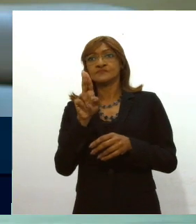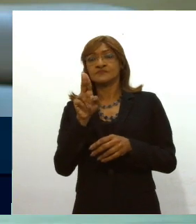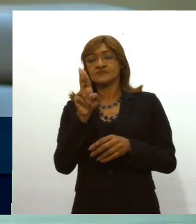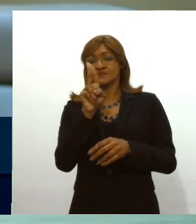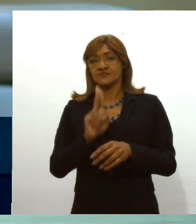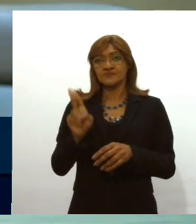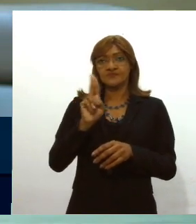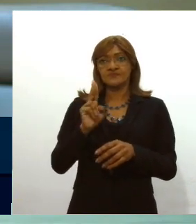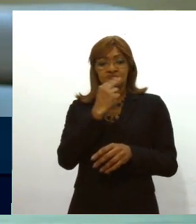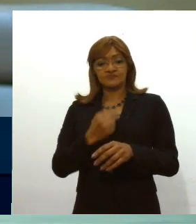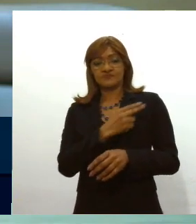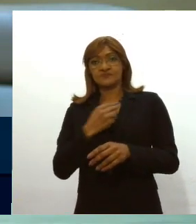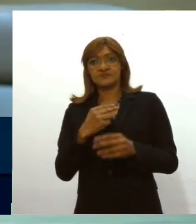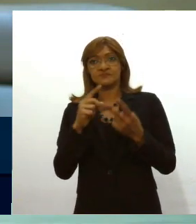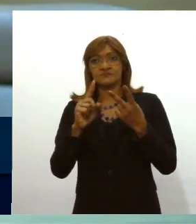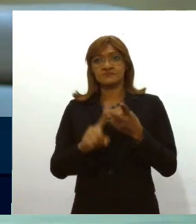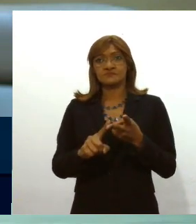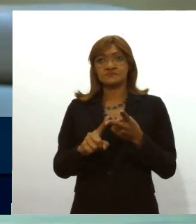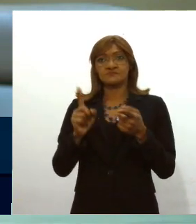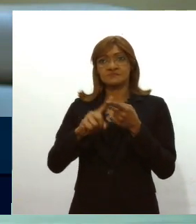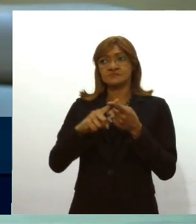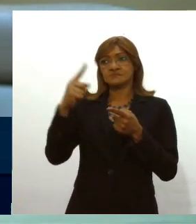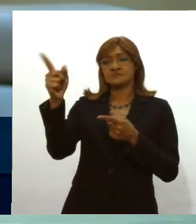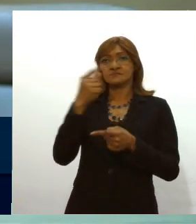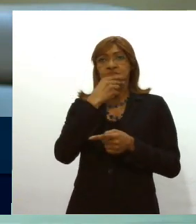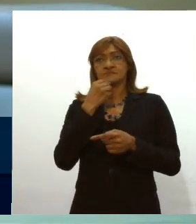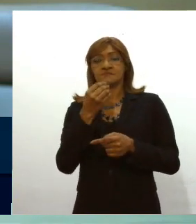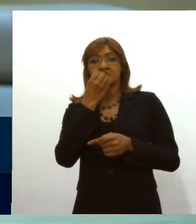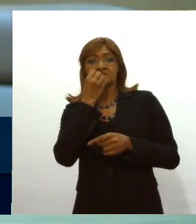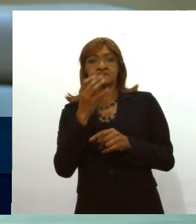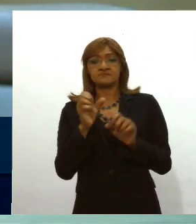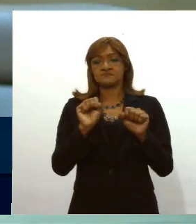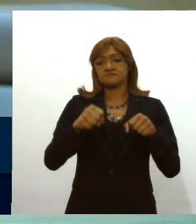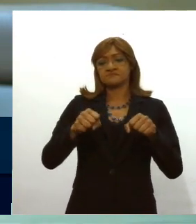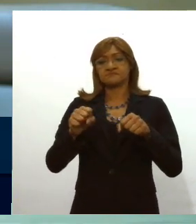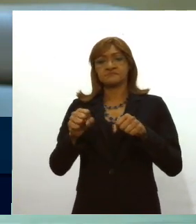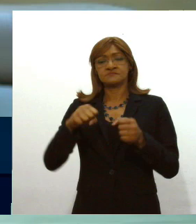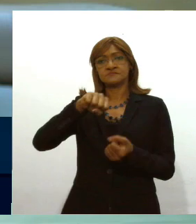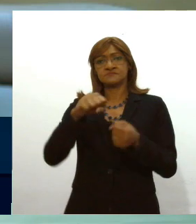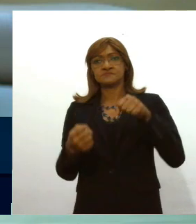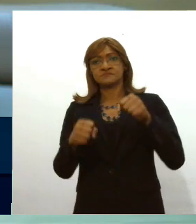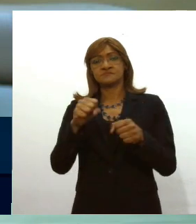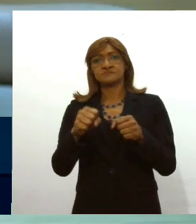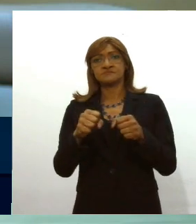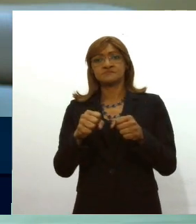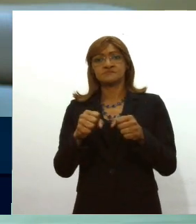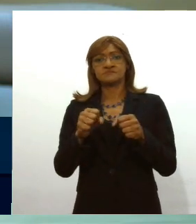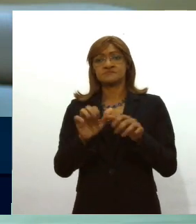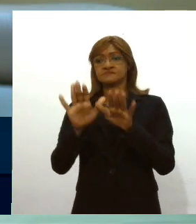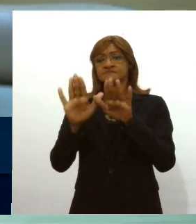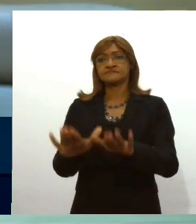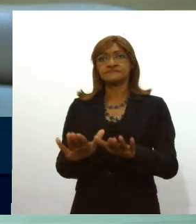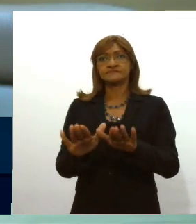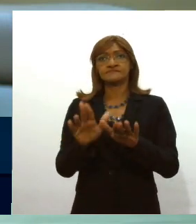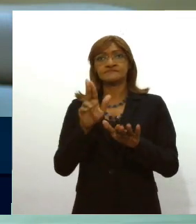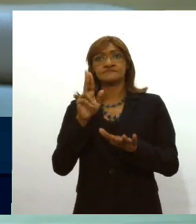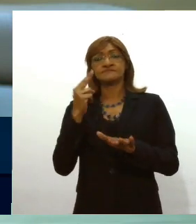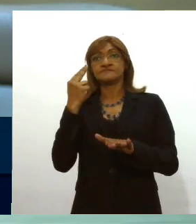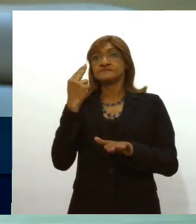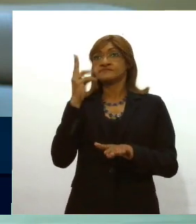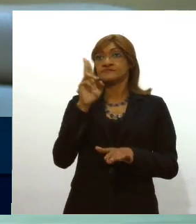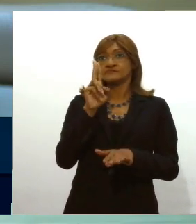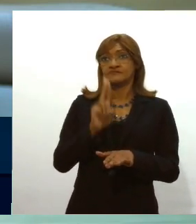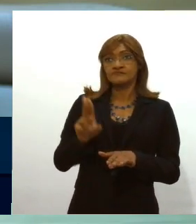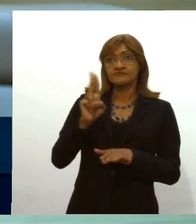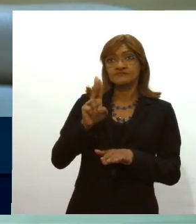elogiando. Mujica, um cara muito bom porque andava de Fusca, deixou as famílias do Uruguai lá tudo se acabando por causa